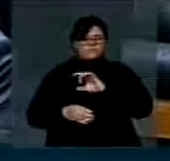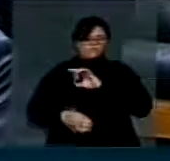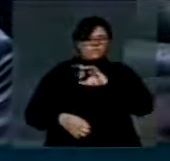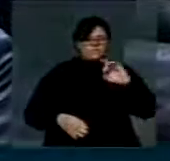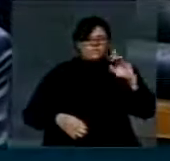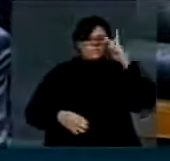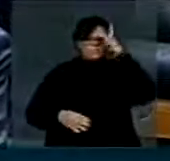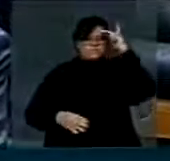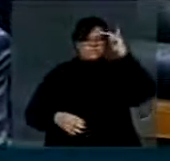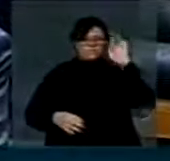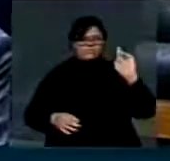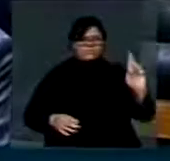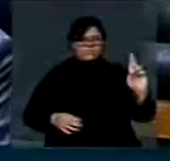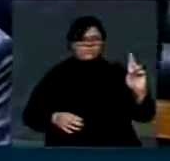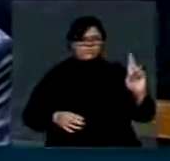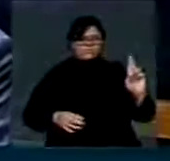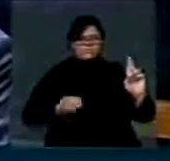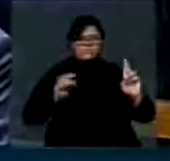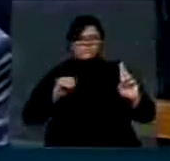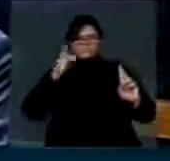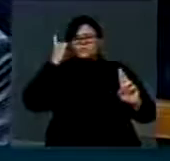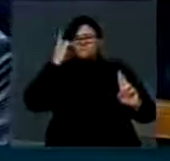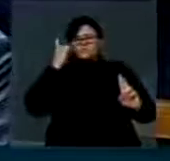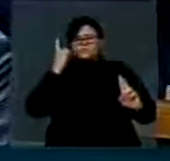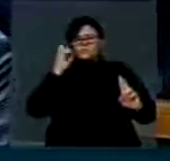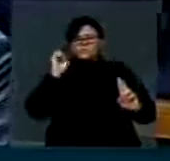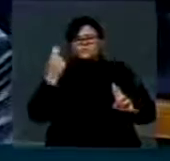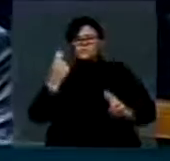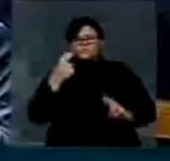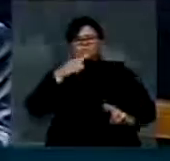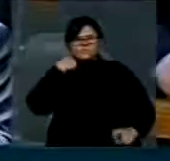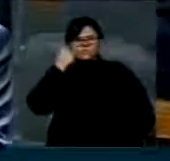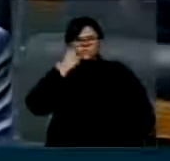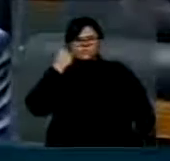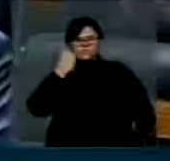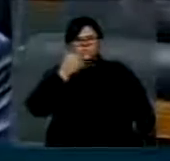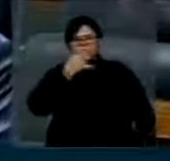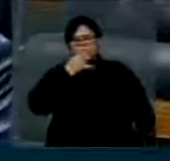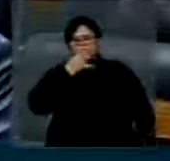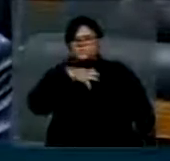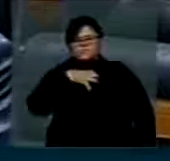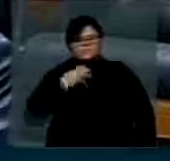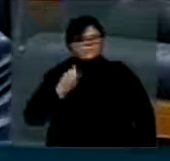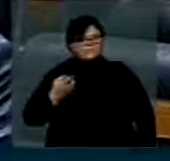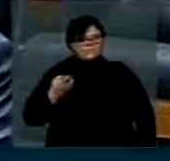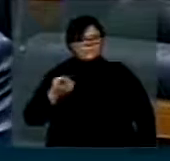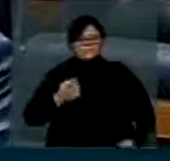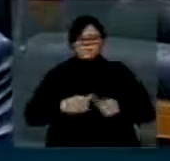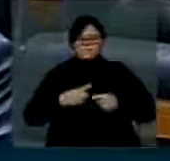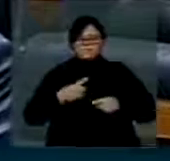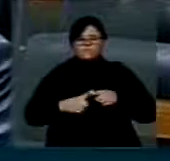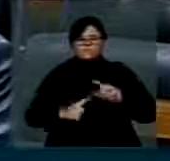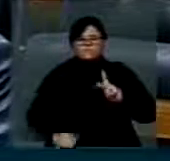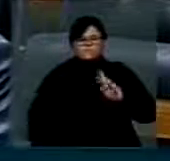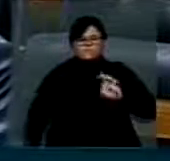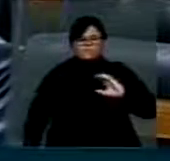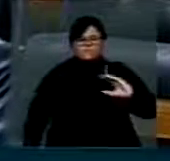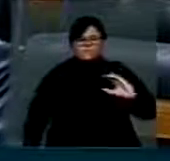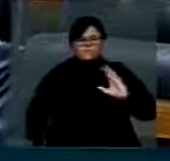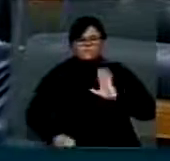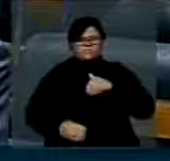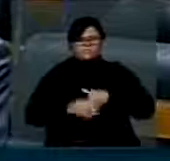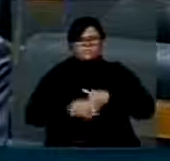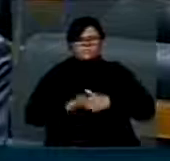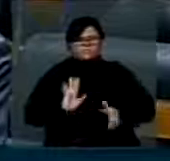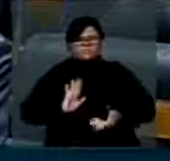representantes sejam deputados, sejam senadores é lamentável, portanto, que a PEC votada pela Câmara tenha